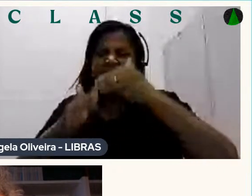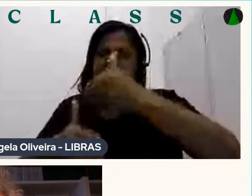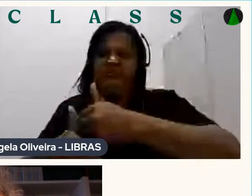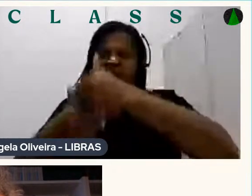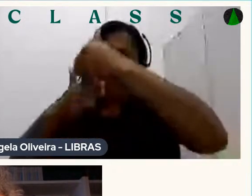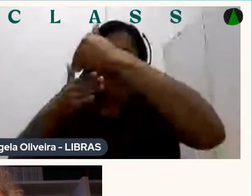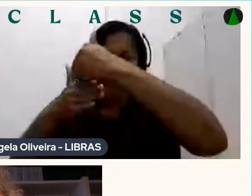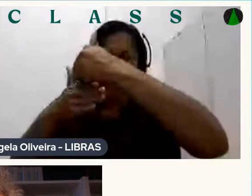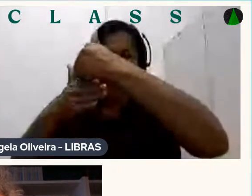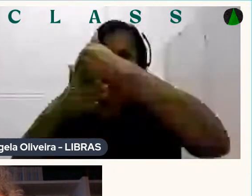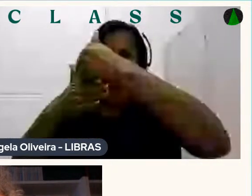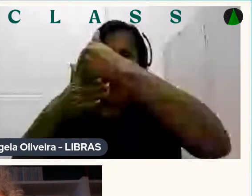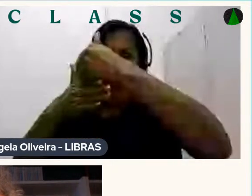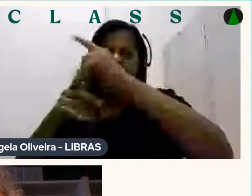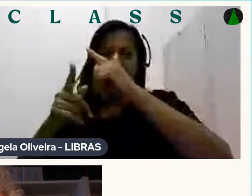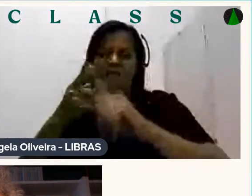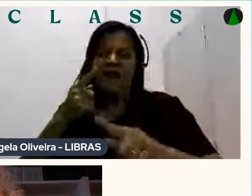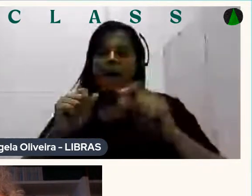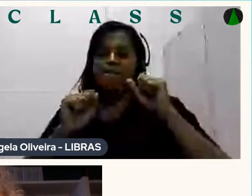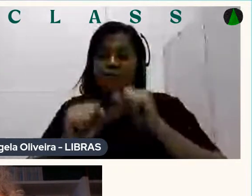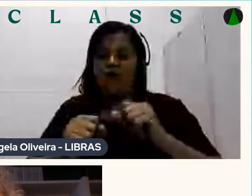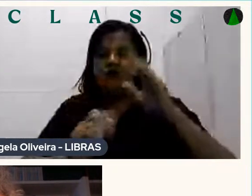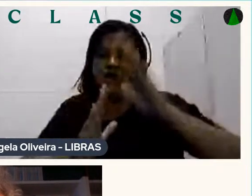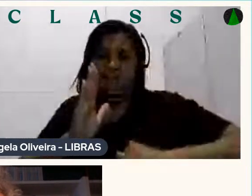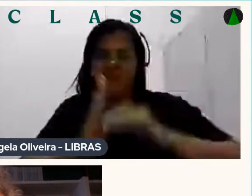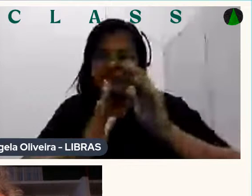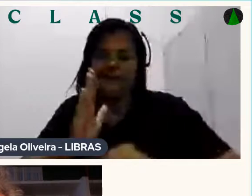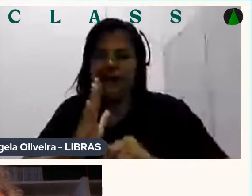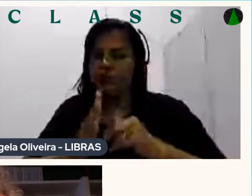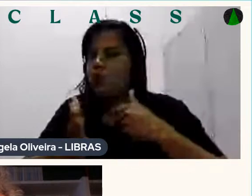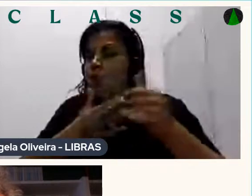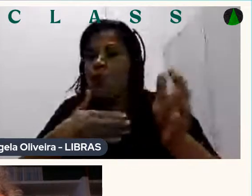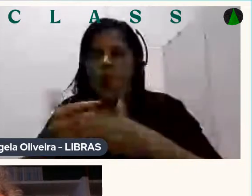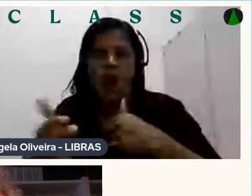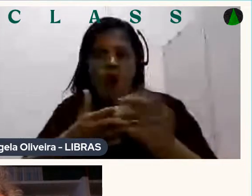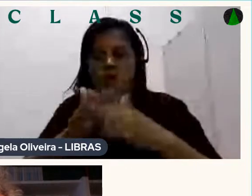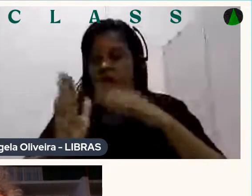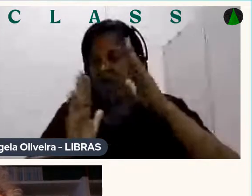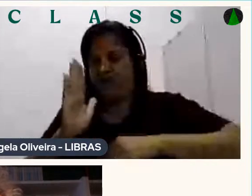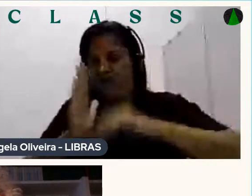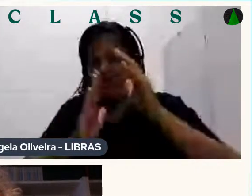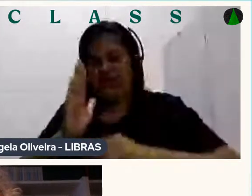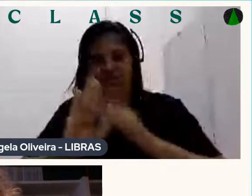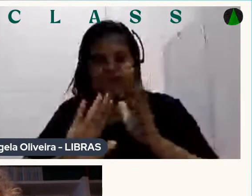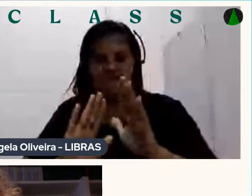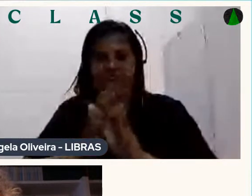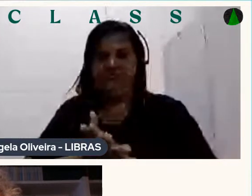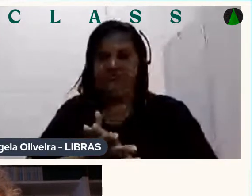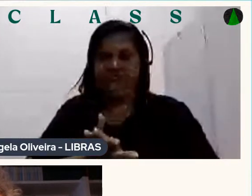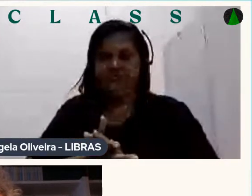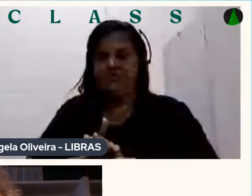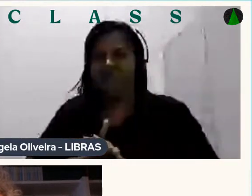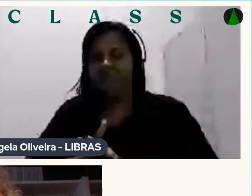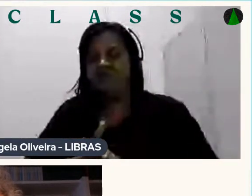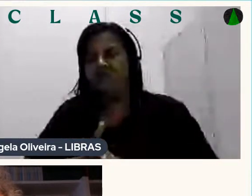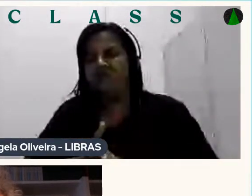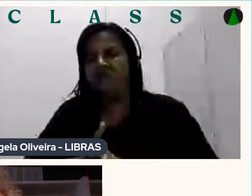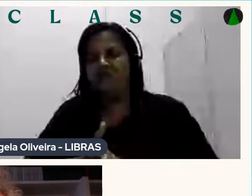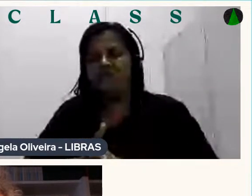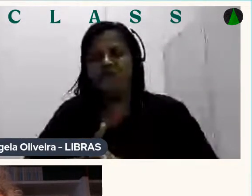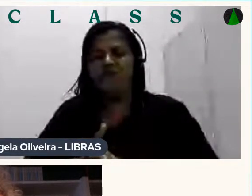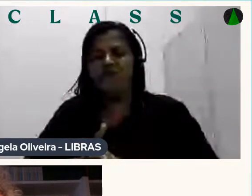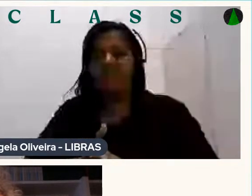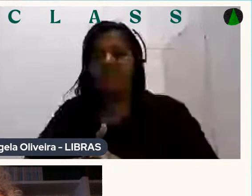pode ser pintado com tinta Esse material recebe qualquer tinta Então pode ser pintado com tinta laca Por exemplo Ou tinta